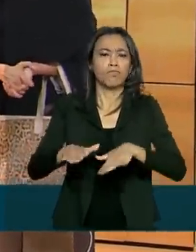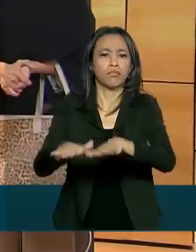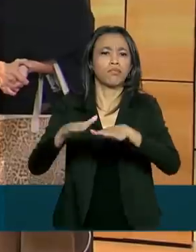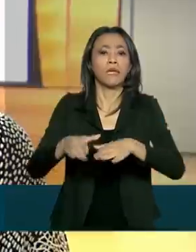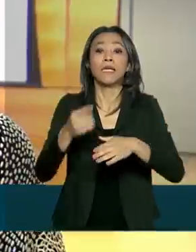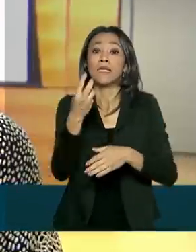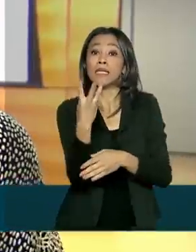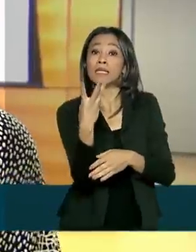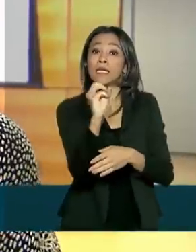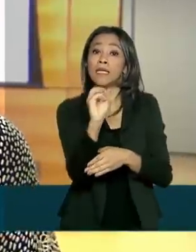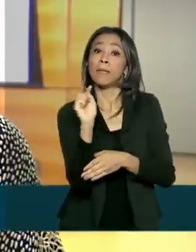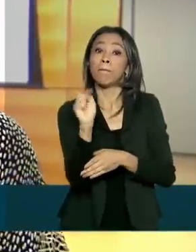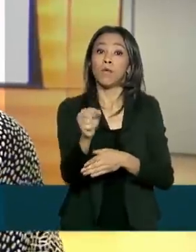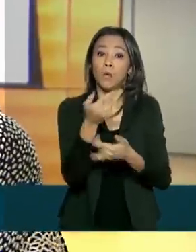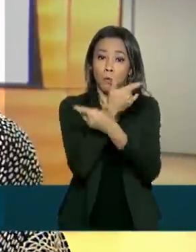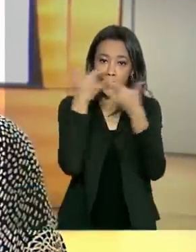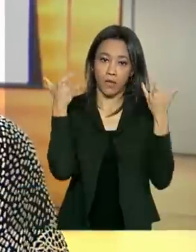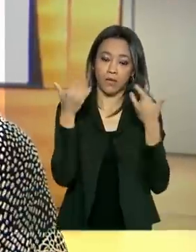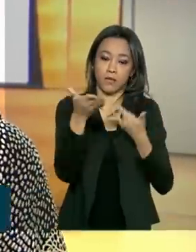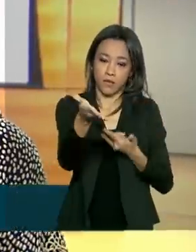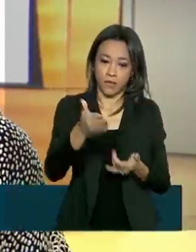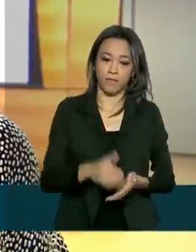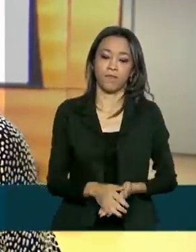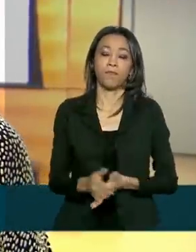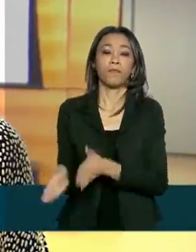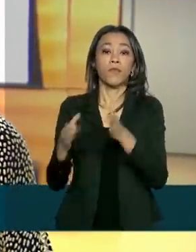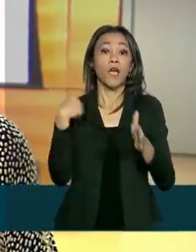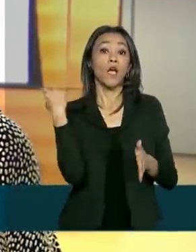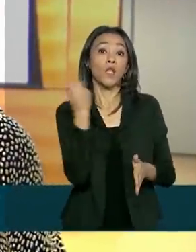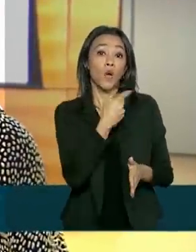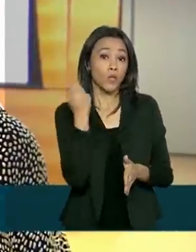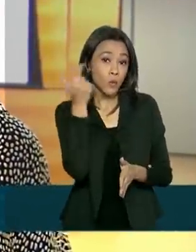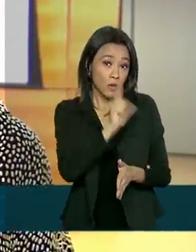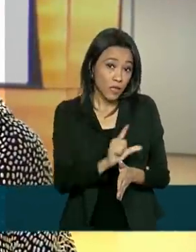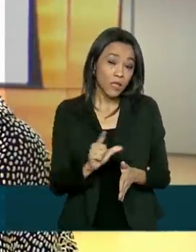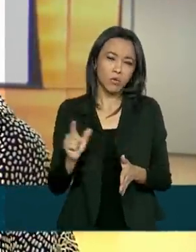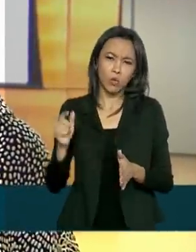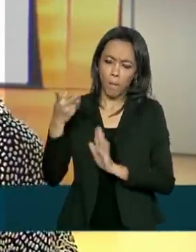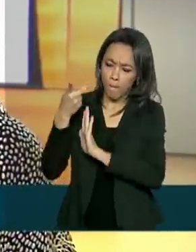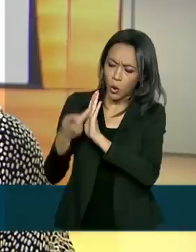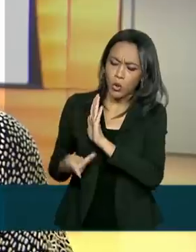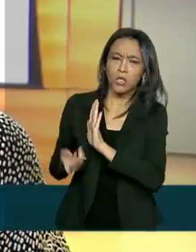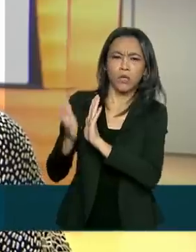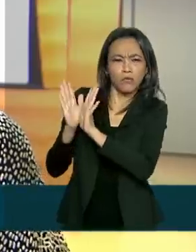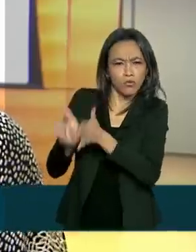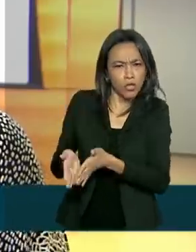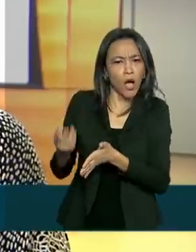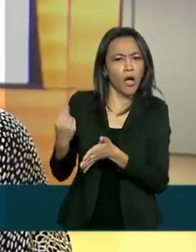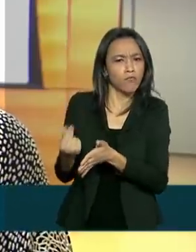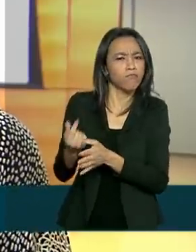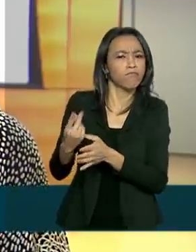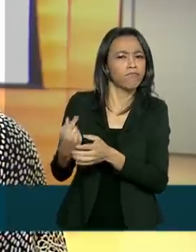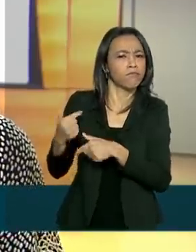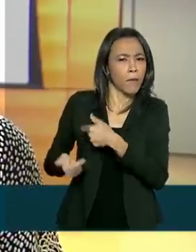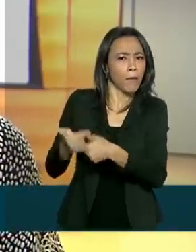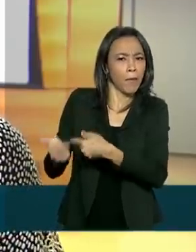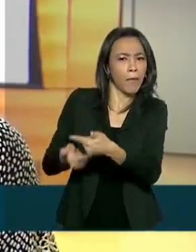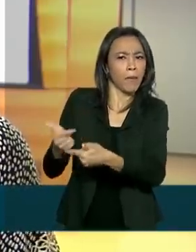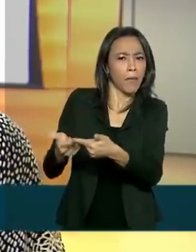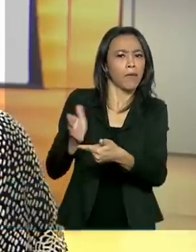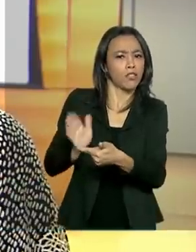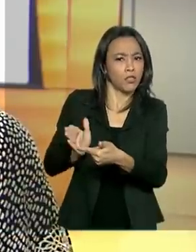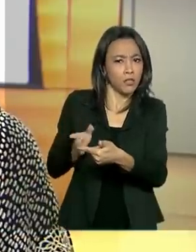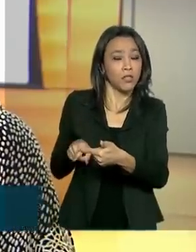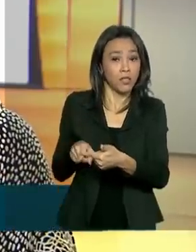máscaras. Nesse momento, nós conseguimos unir um projeto que nós já somos parceiras dentro do Bom